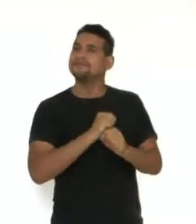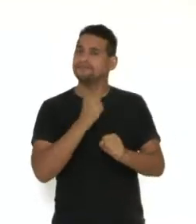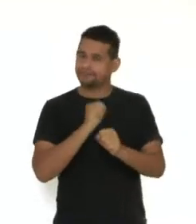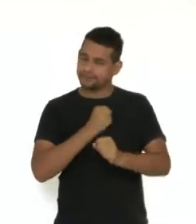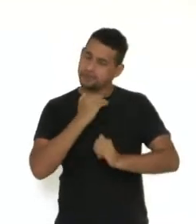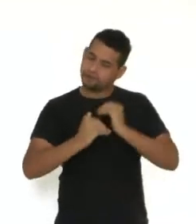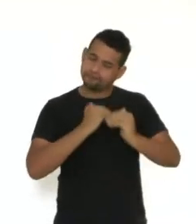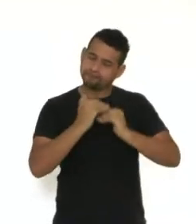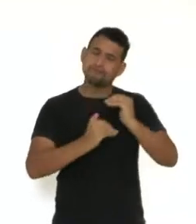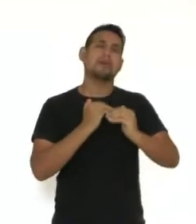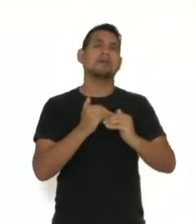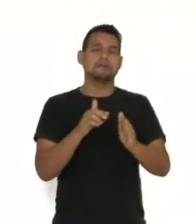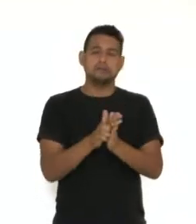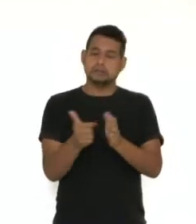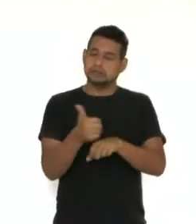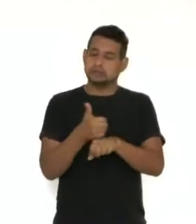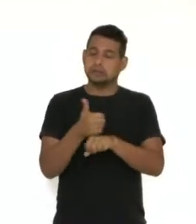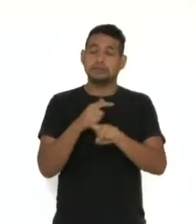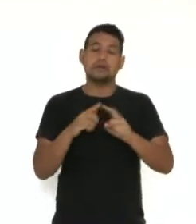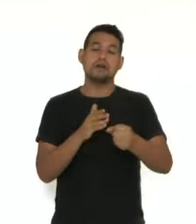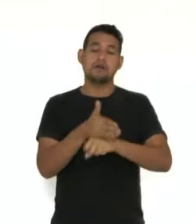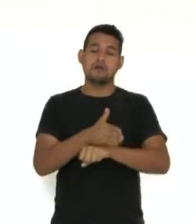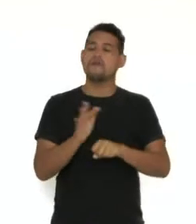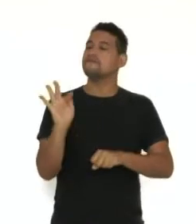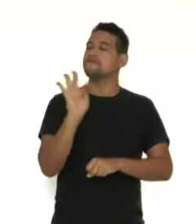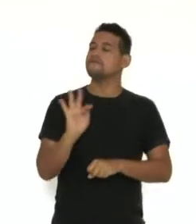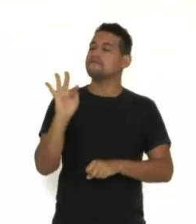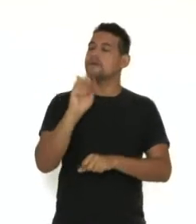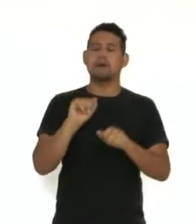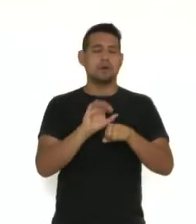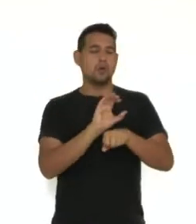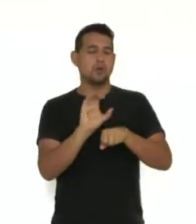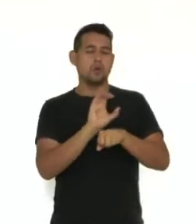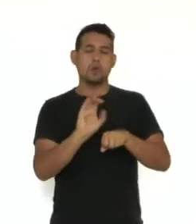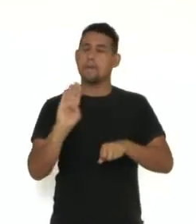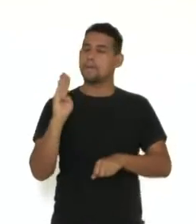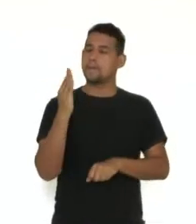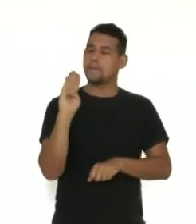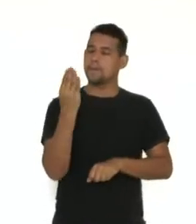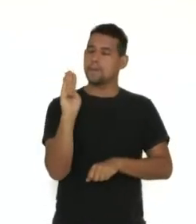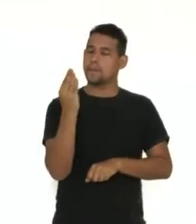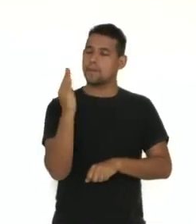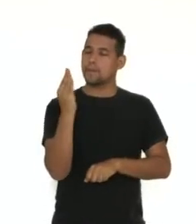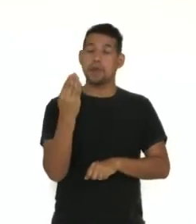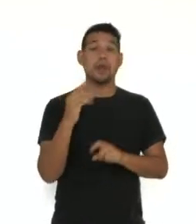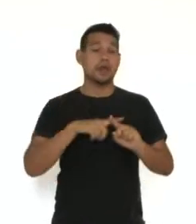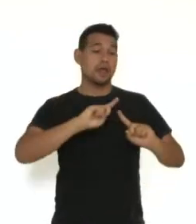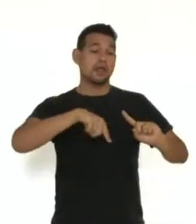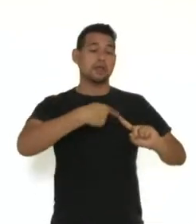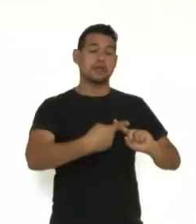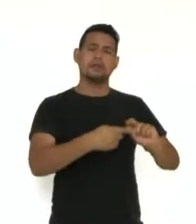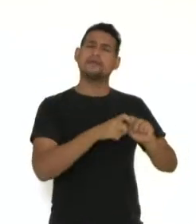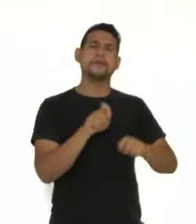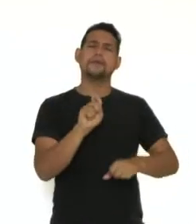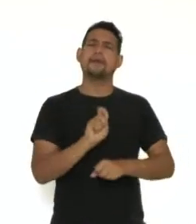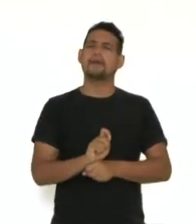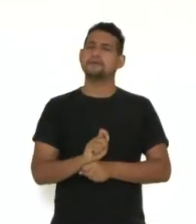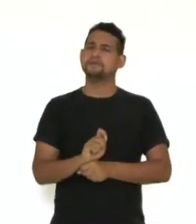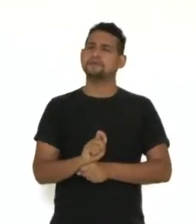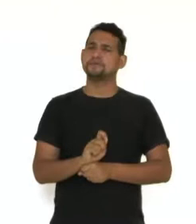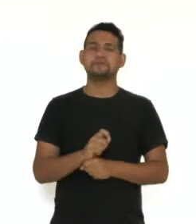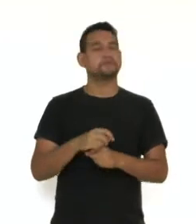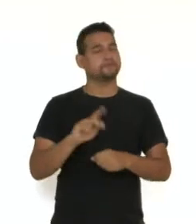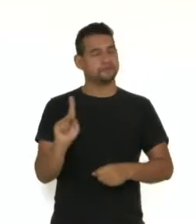porém, ingressou na faculdade, fez o curso de Biologia e, posteriormente, tornou-se